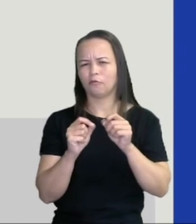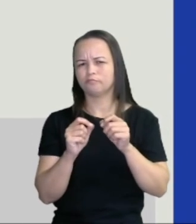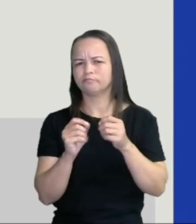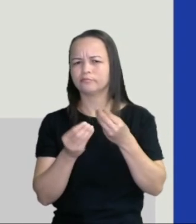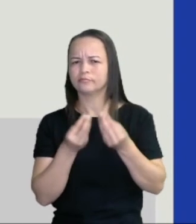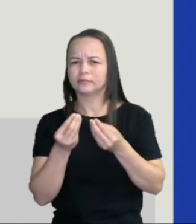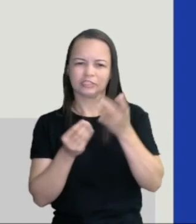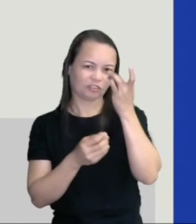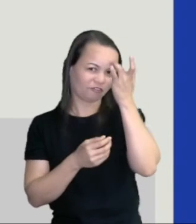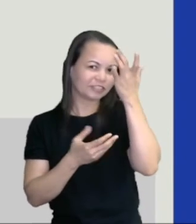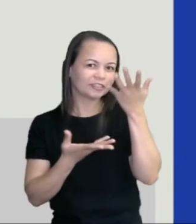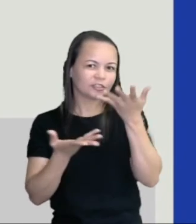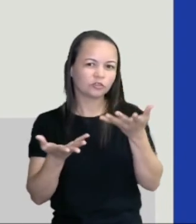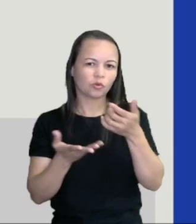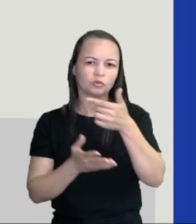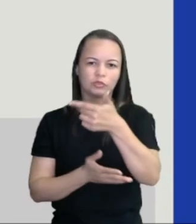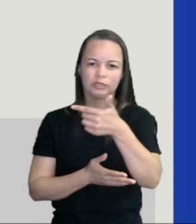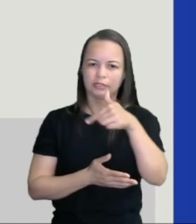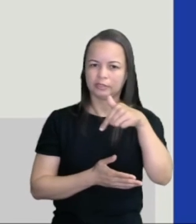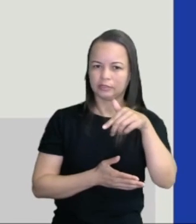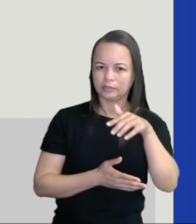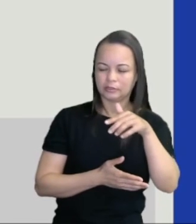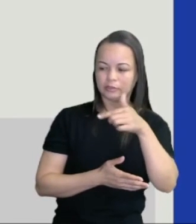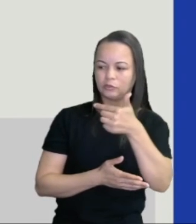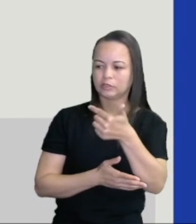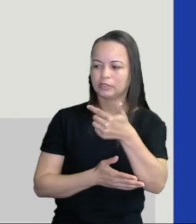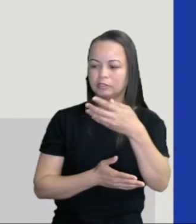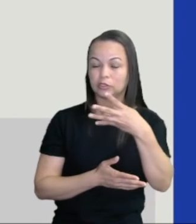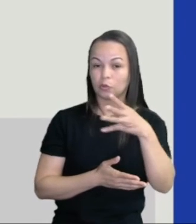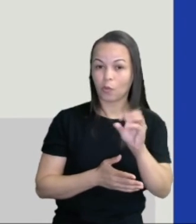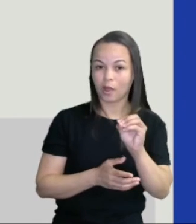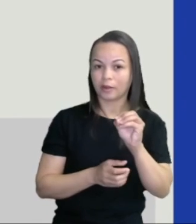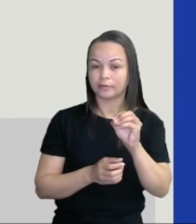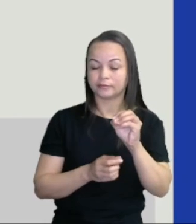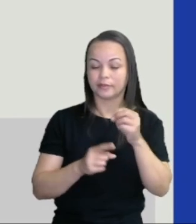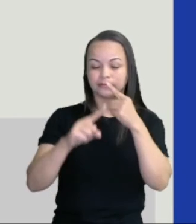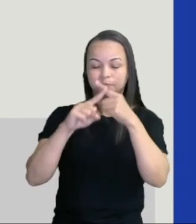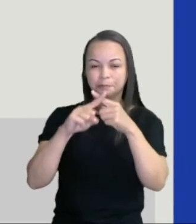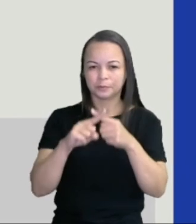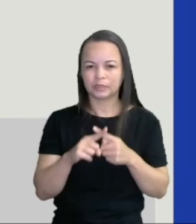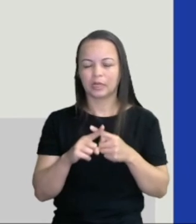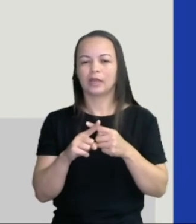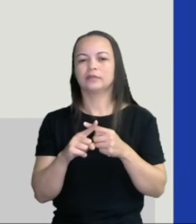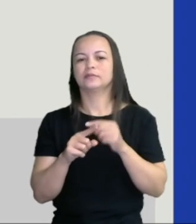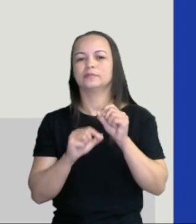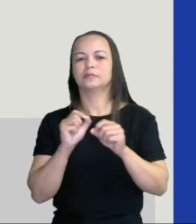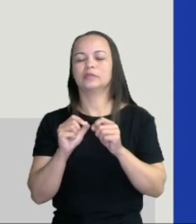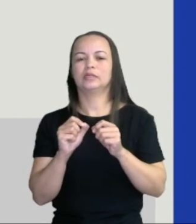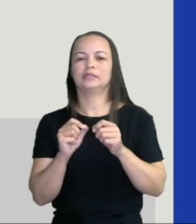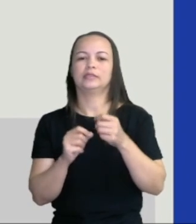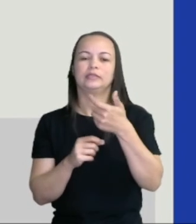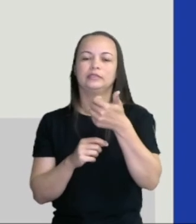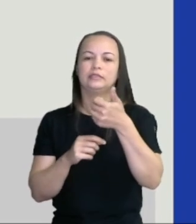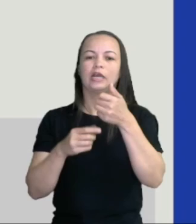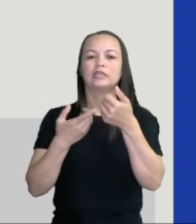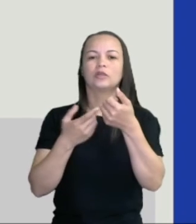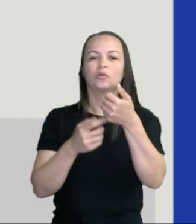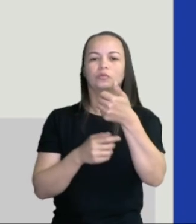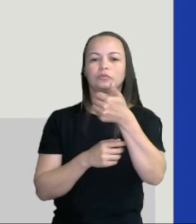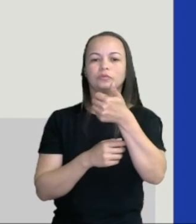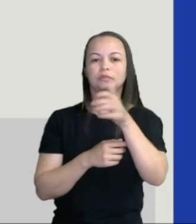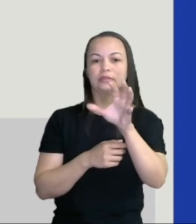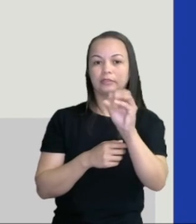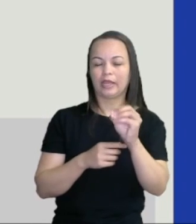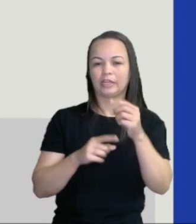professora, já facilitou. Então, eu posso botar ali 10, multiplicar por 3, 10 vezes 3, 30, subtrair, dá 240.